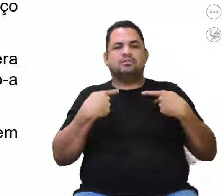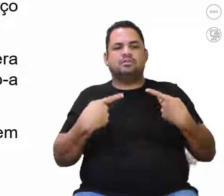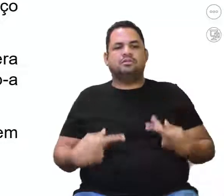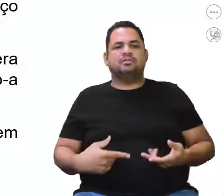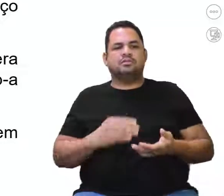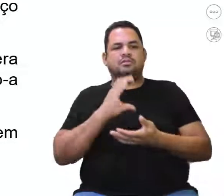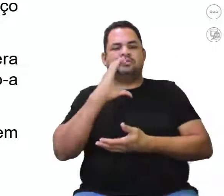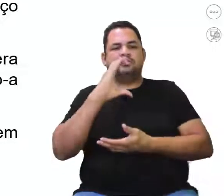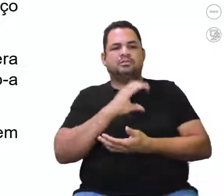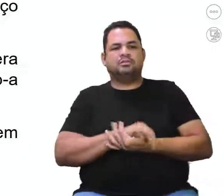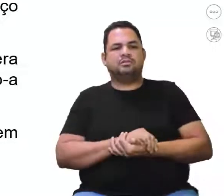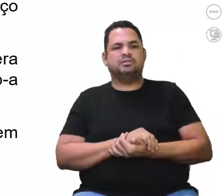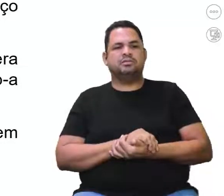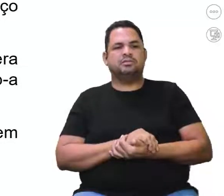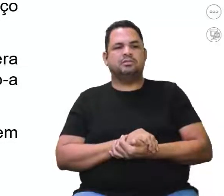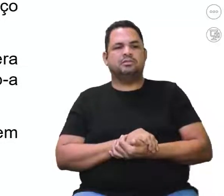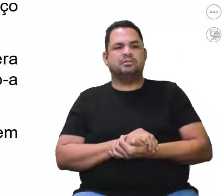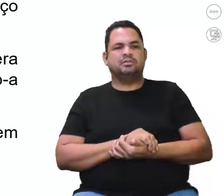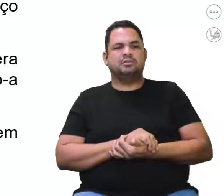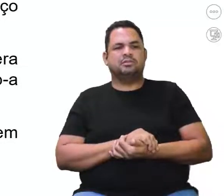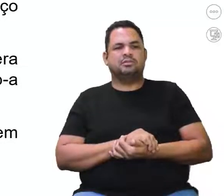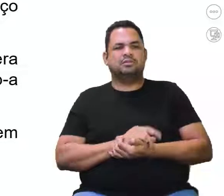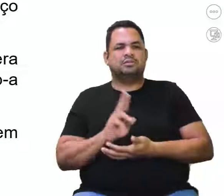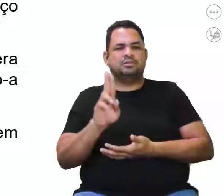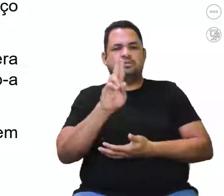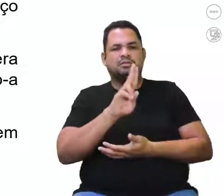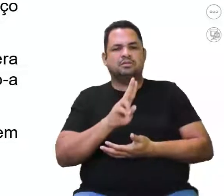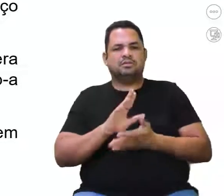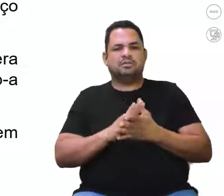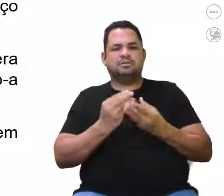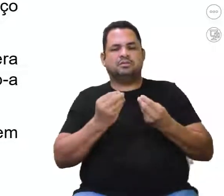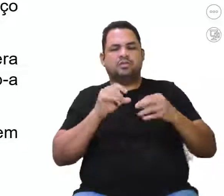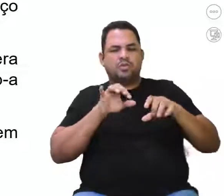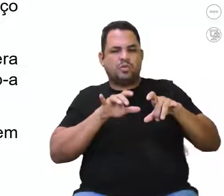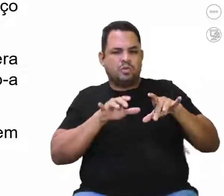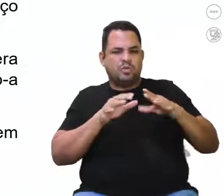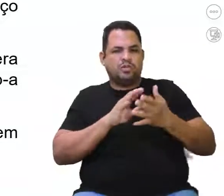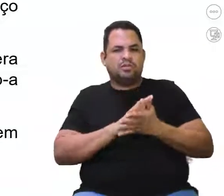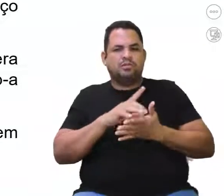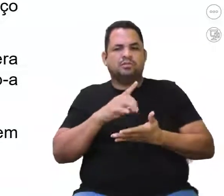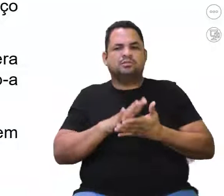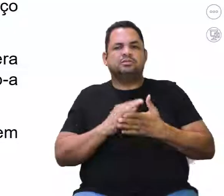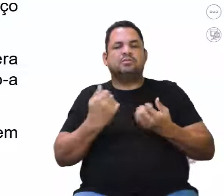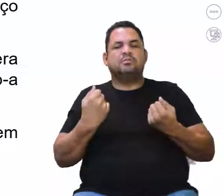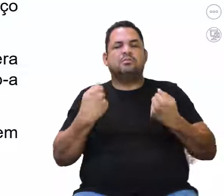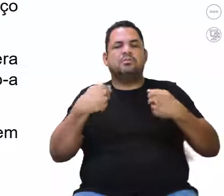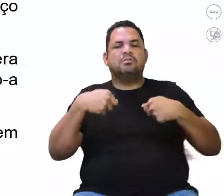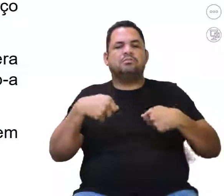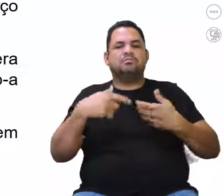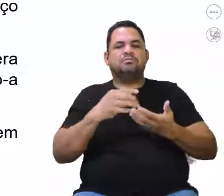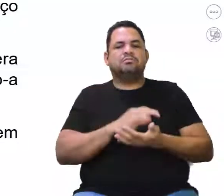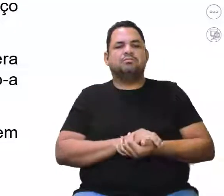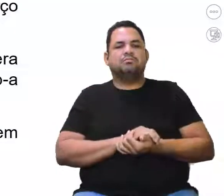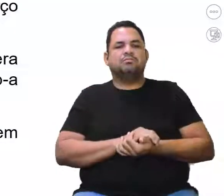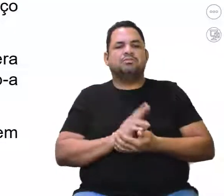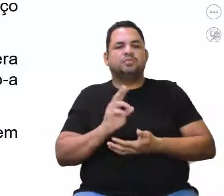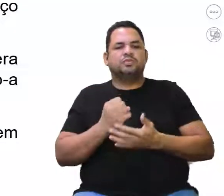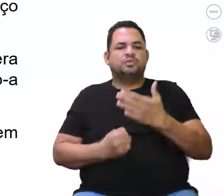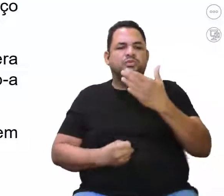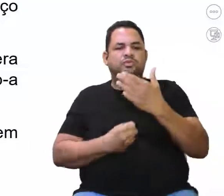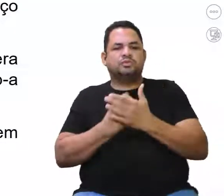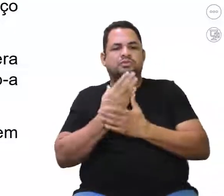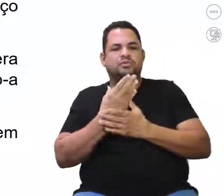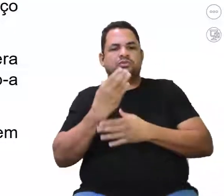Vamos ver a C. Letra C. A utilização demasiada do computador tem proporcionado o